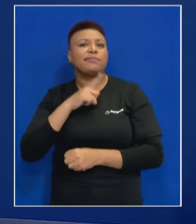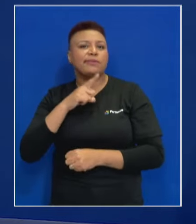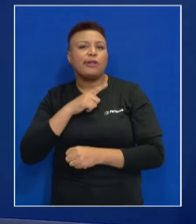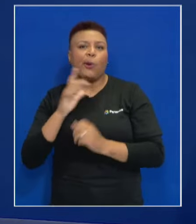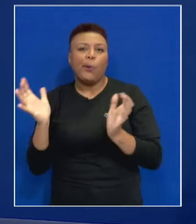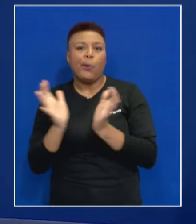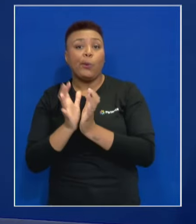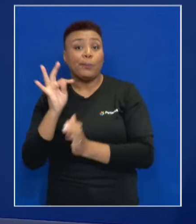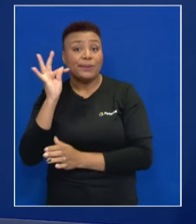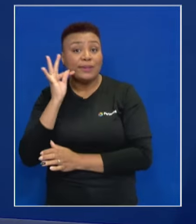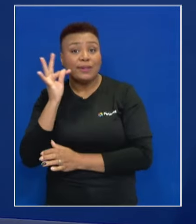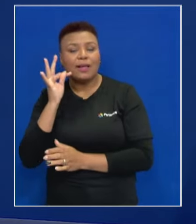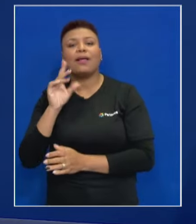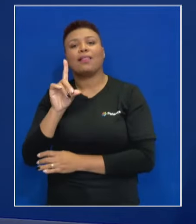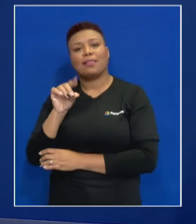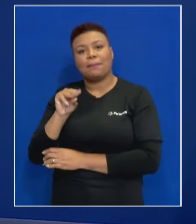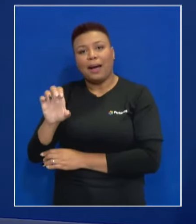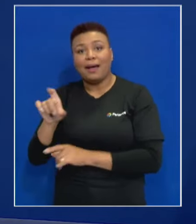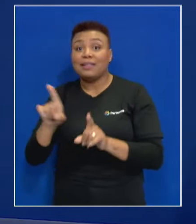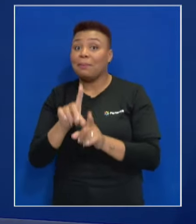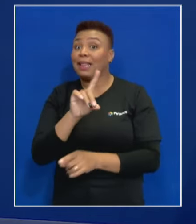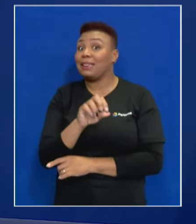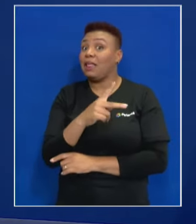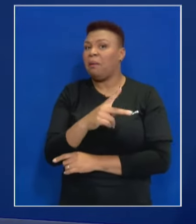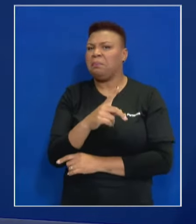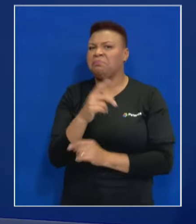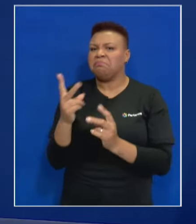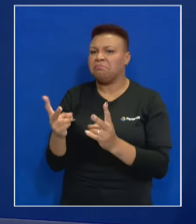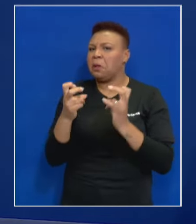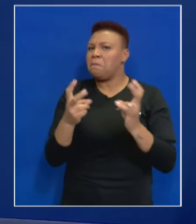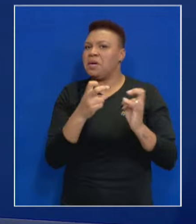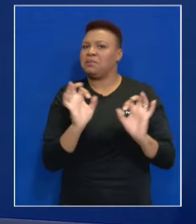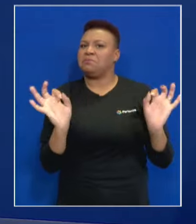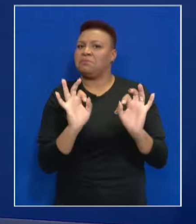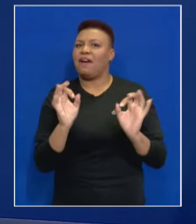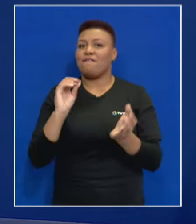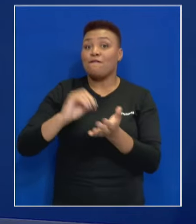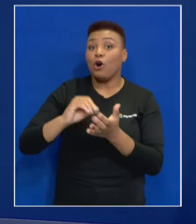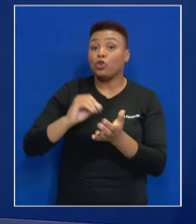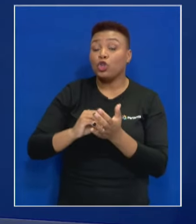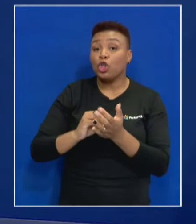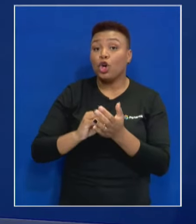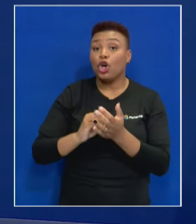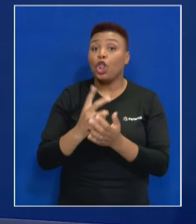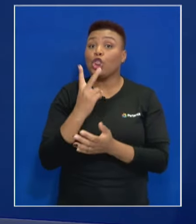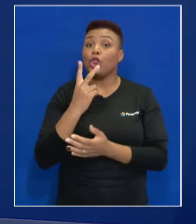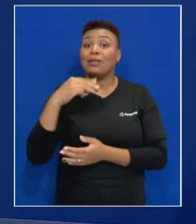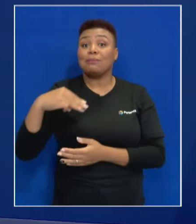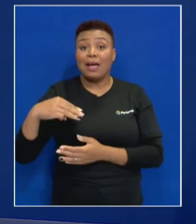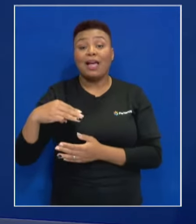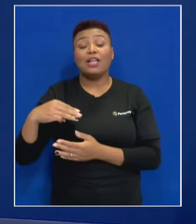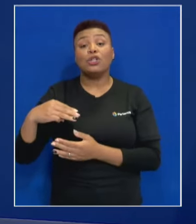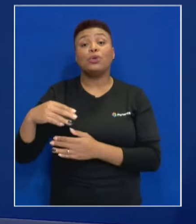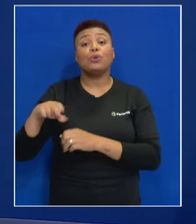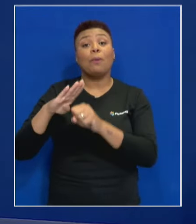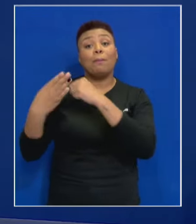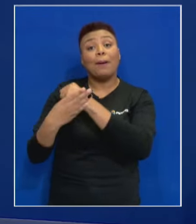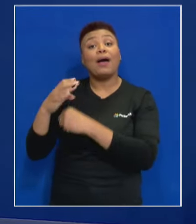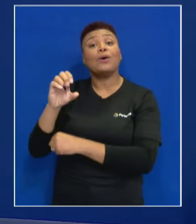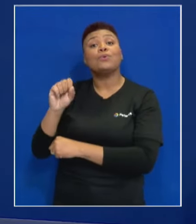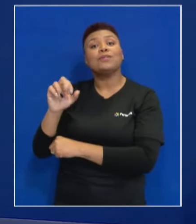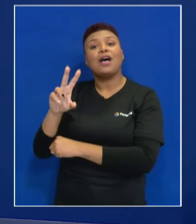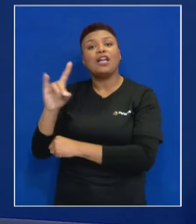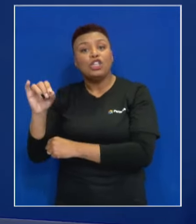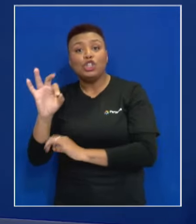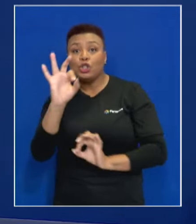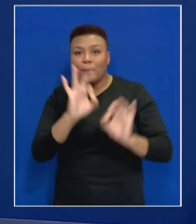grupos técnicos no DEMAI, no DEP, não se percebeu que faltou dois metros nos diques do Sarandi, entre o projeto e a